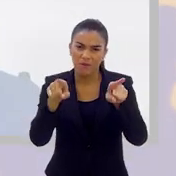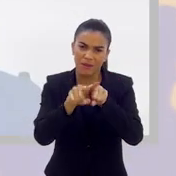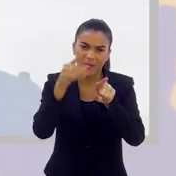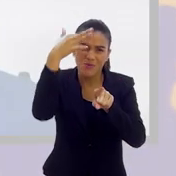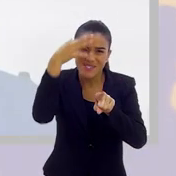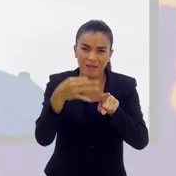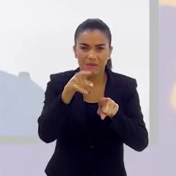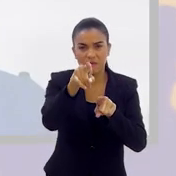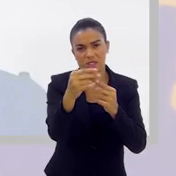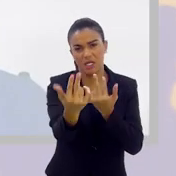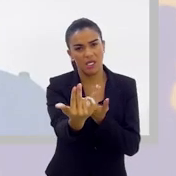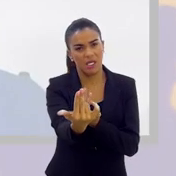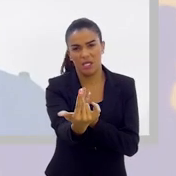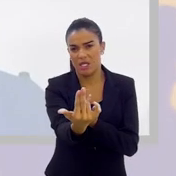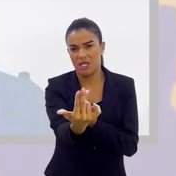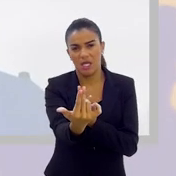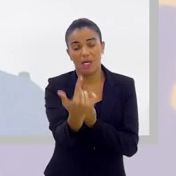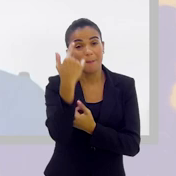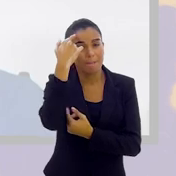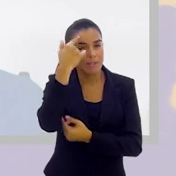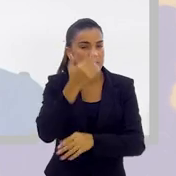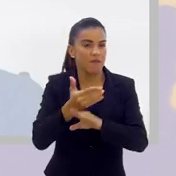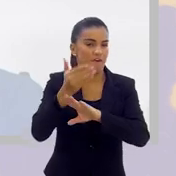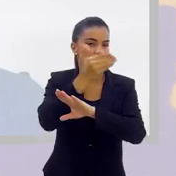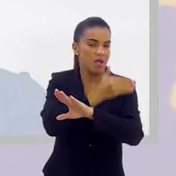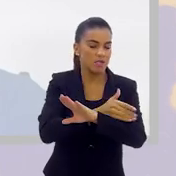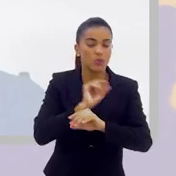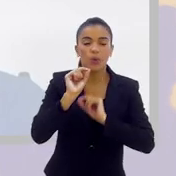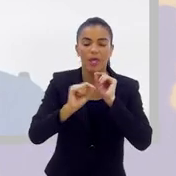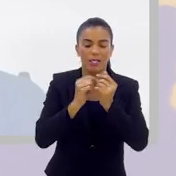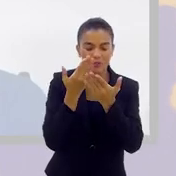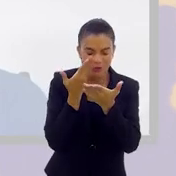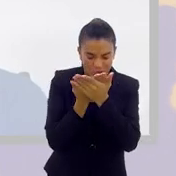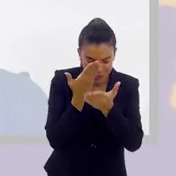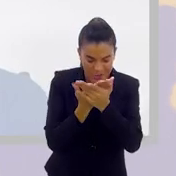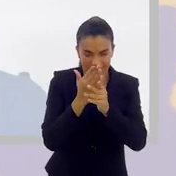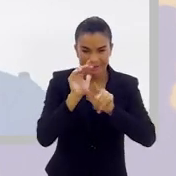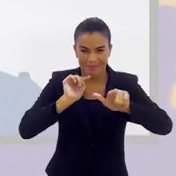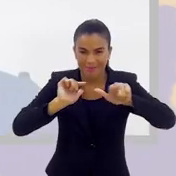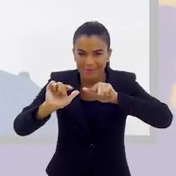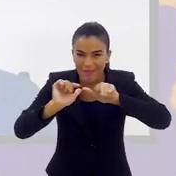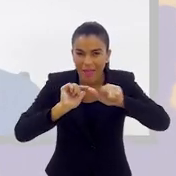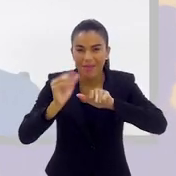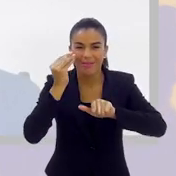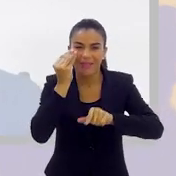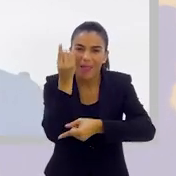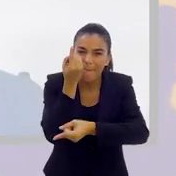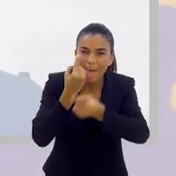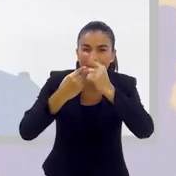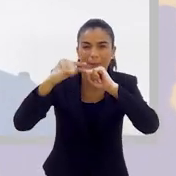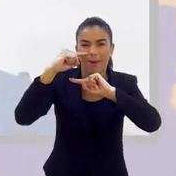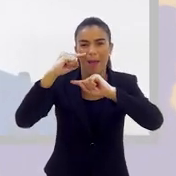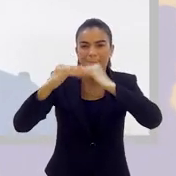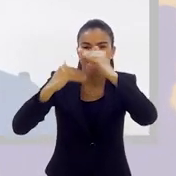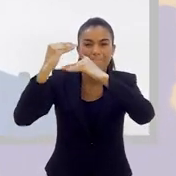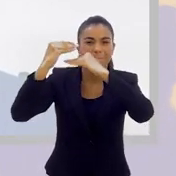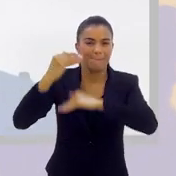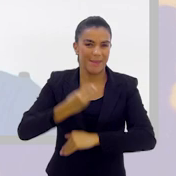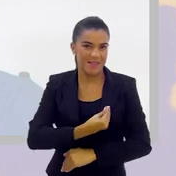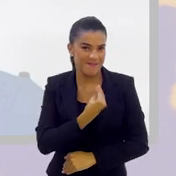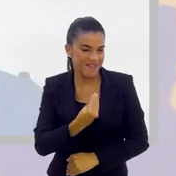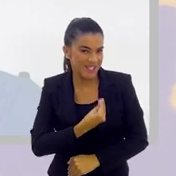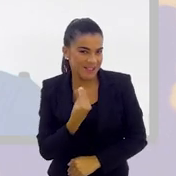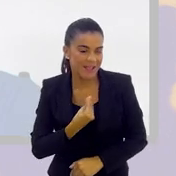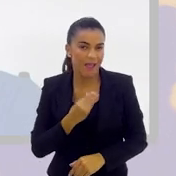você também não. A gente pensava no quê? É, em estudar, em trabalhar, em tentar melhorar de vida,